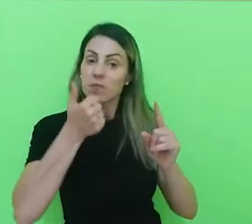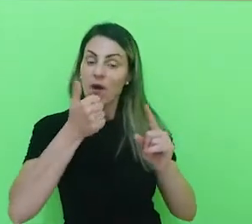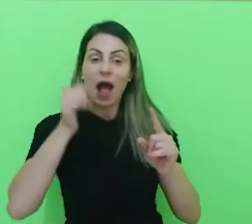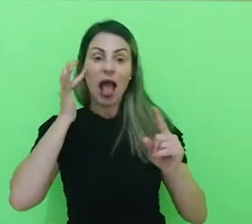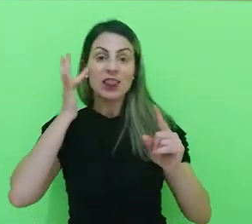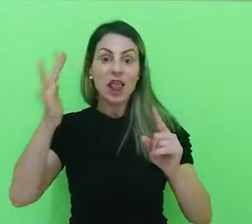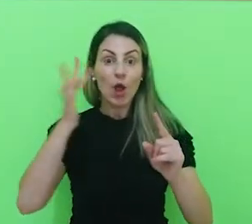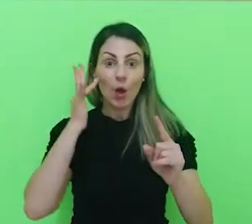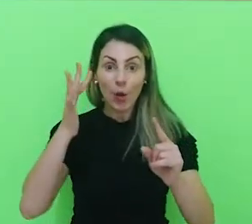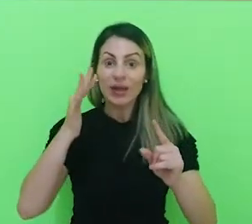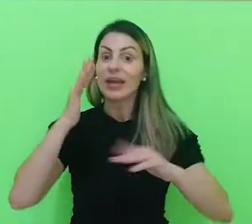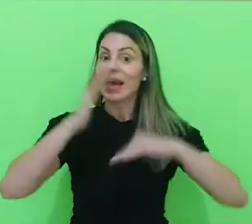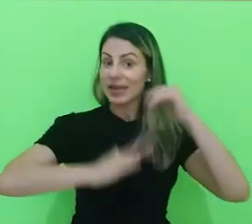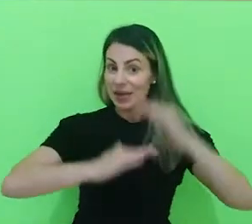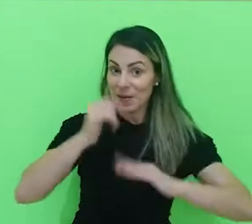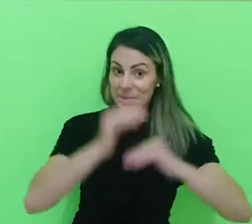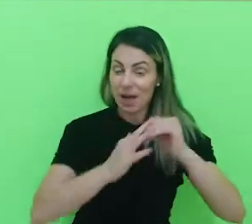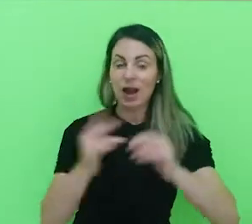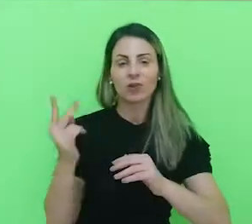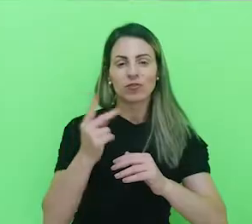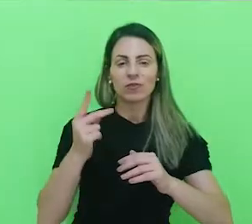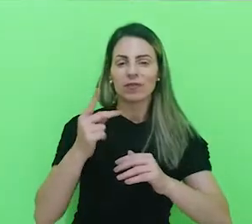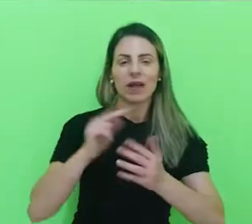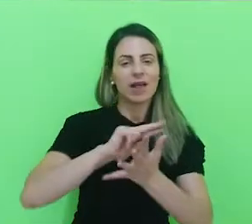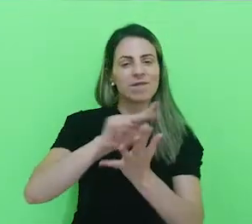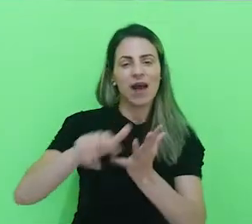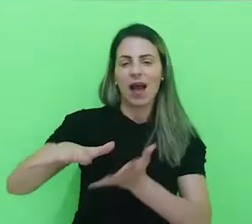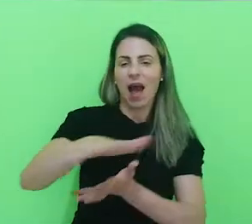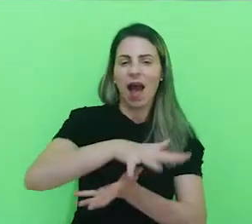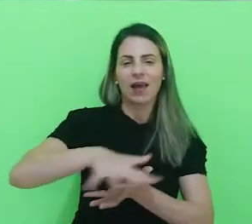teoria como a prática, em diversas áreas.